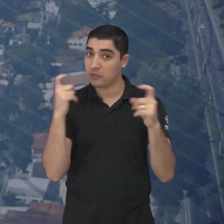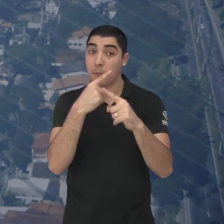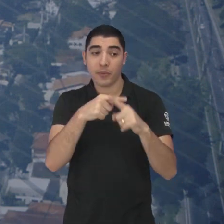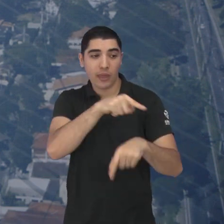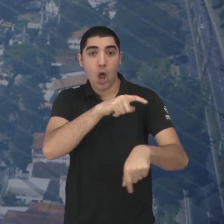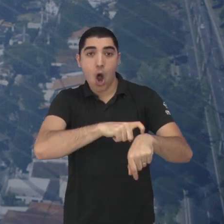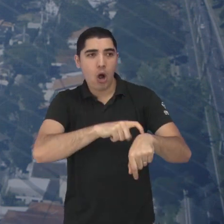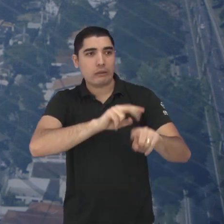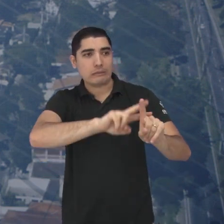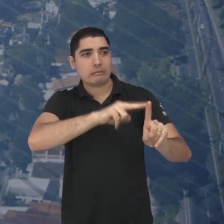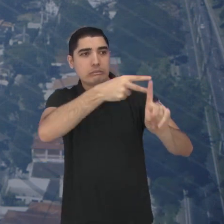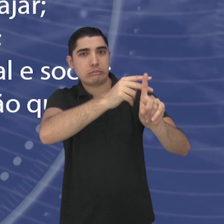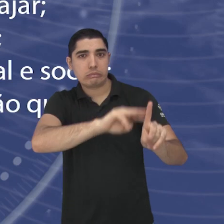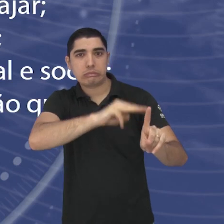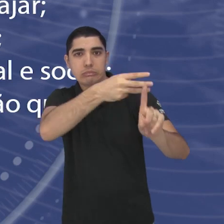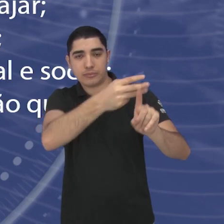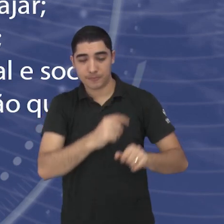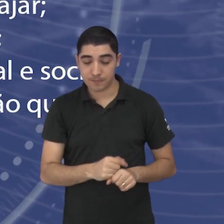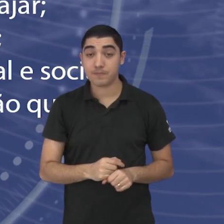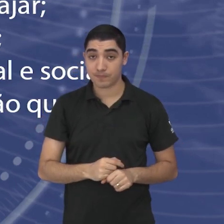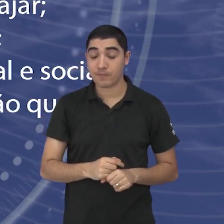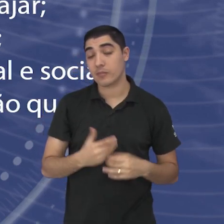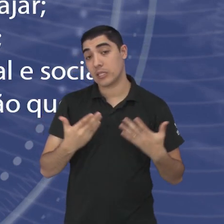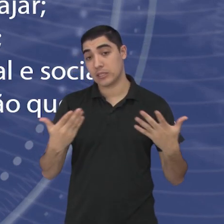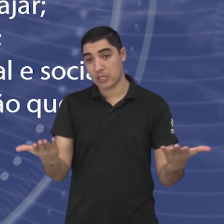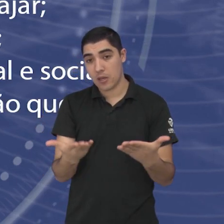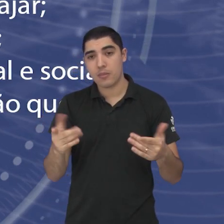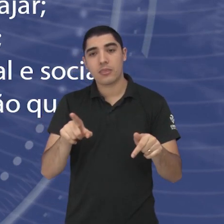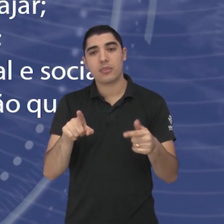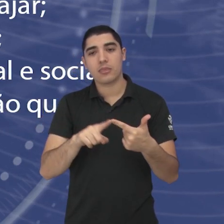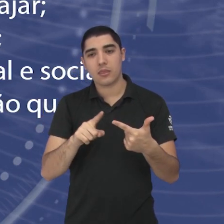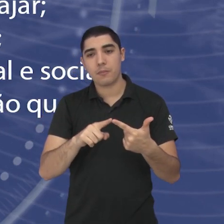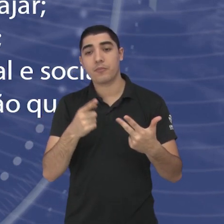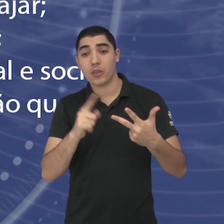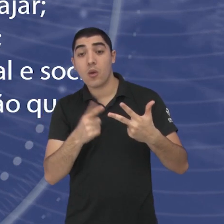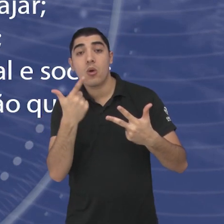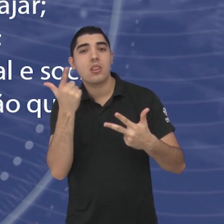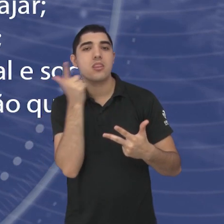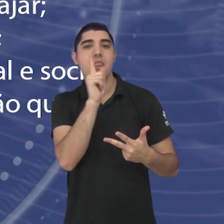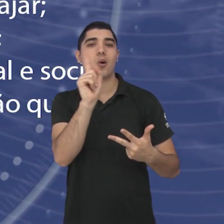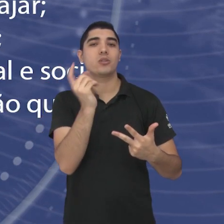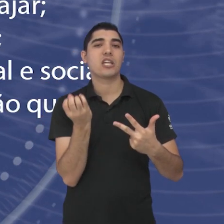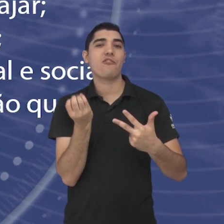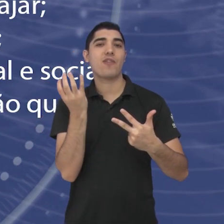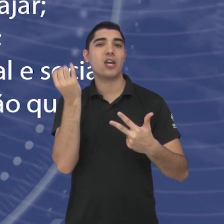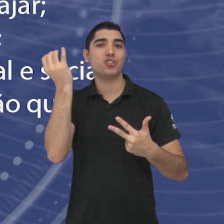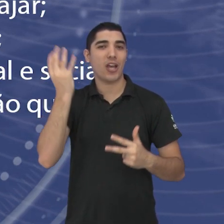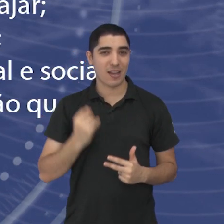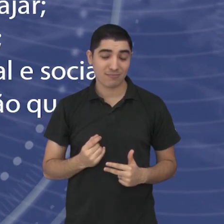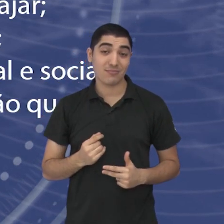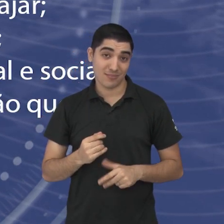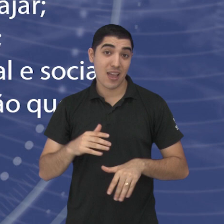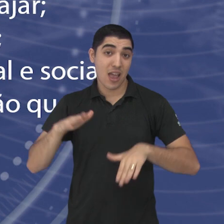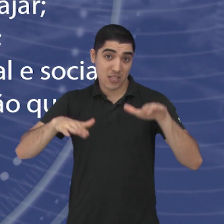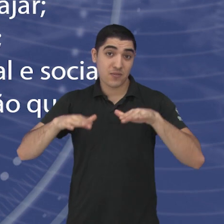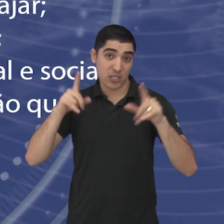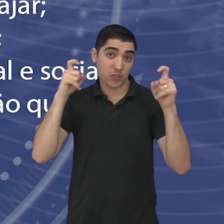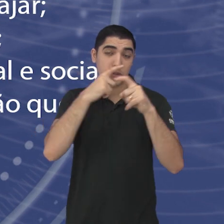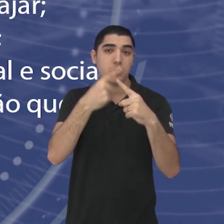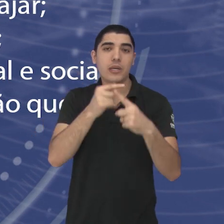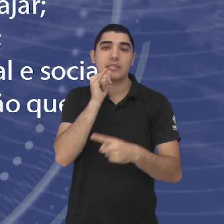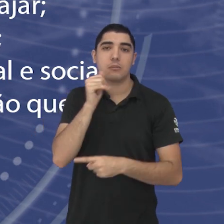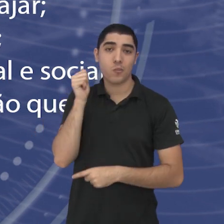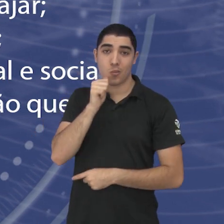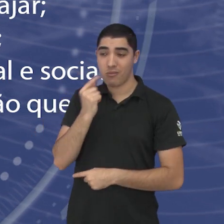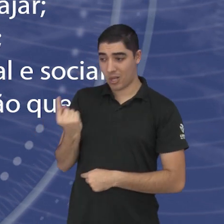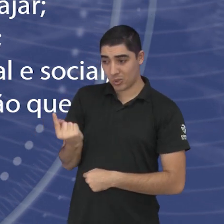vezes, né? Não conseguir viajar, aí a gente fala um pouquinho dessa liberdade, dessa autonomia que você tem quando você é uma